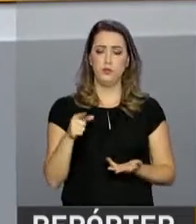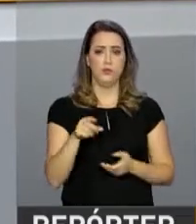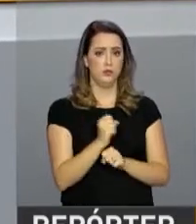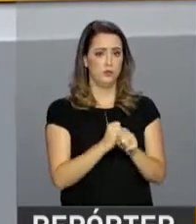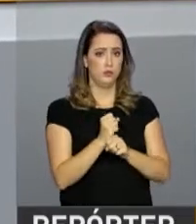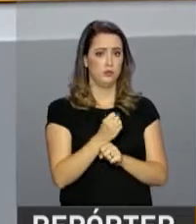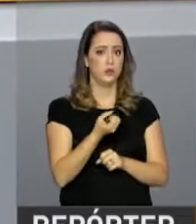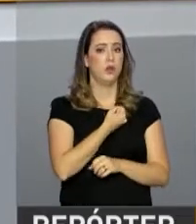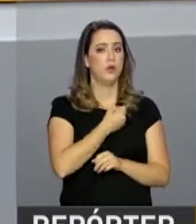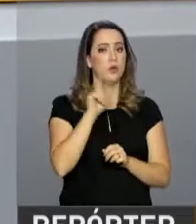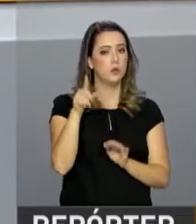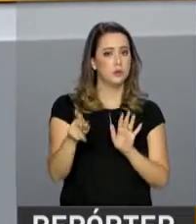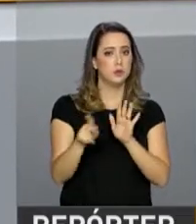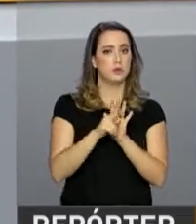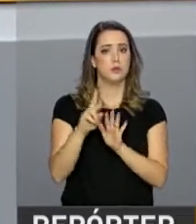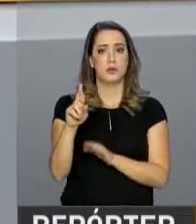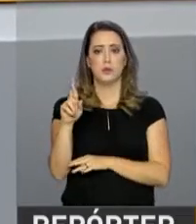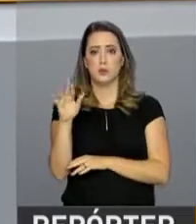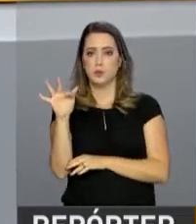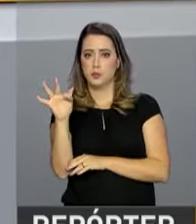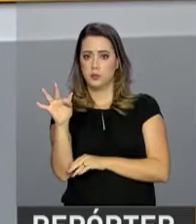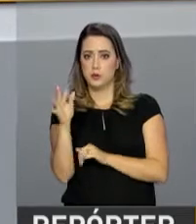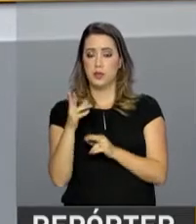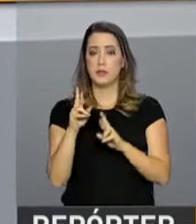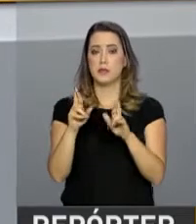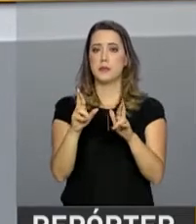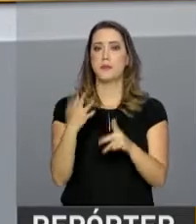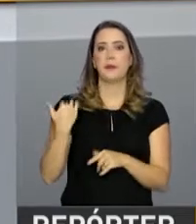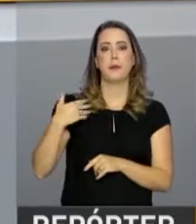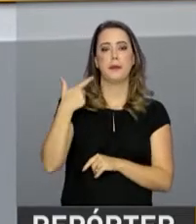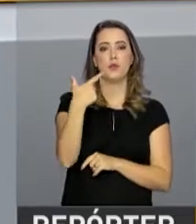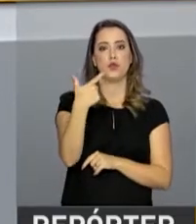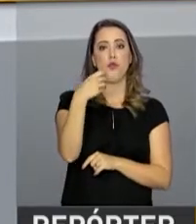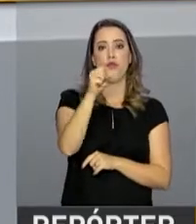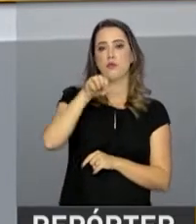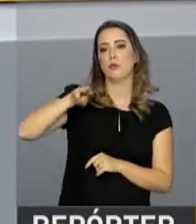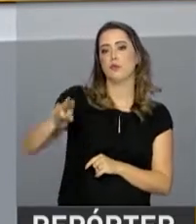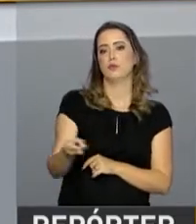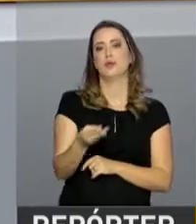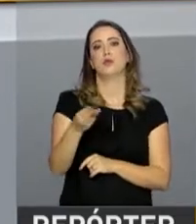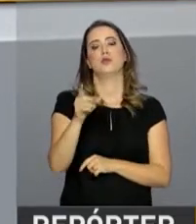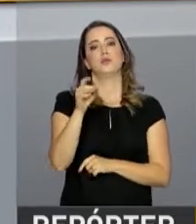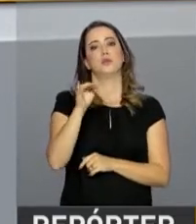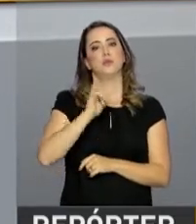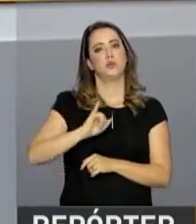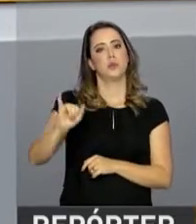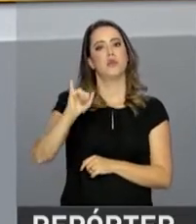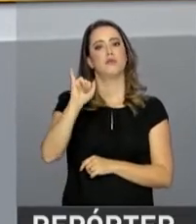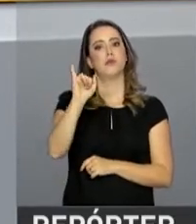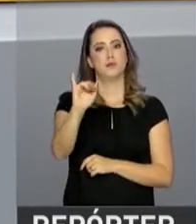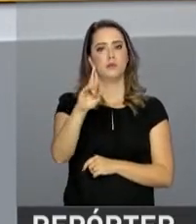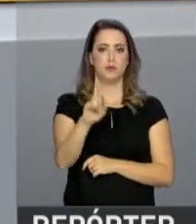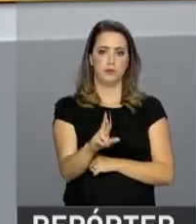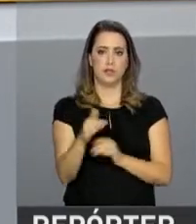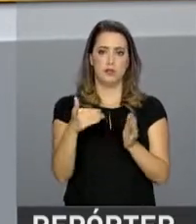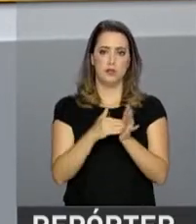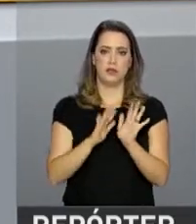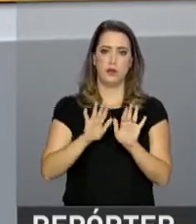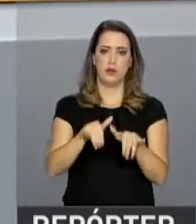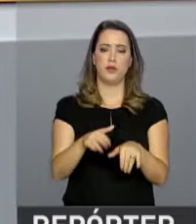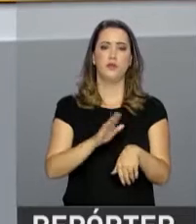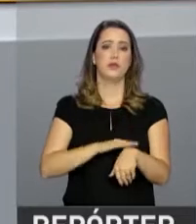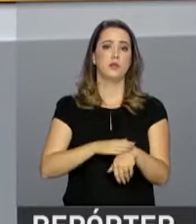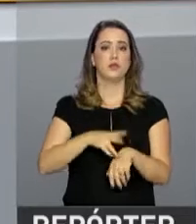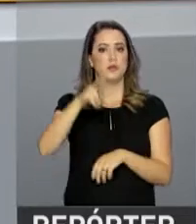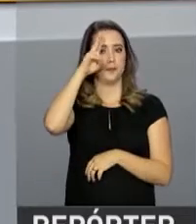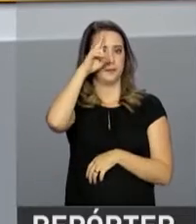desse ano. Os dados são da Receita Federal, que espera receber mais de 28 milhões e 800 mil declarações até o final do